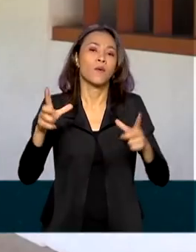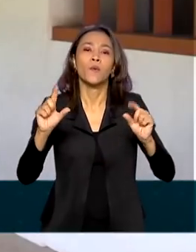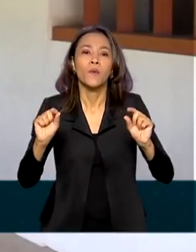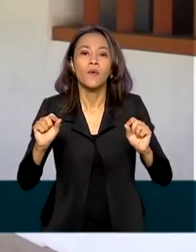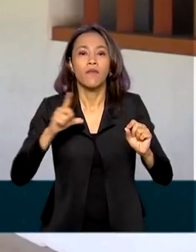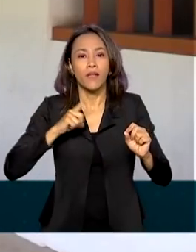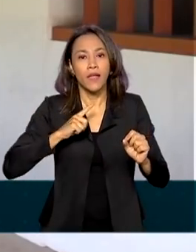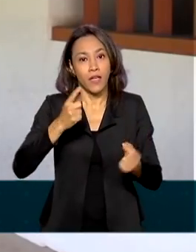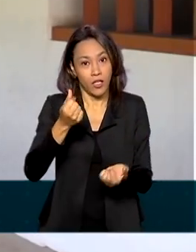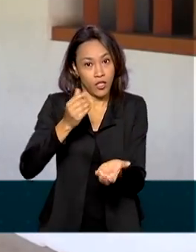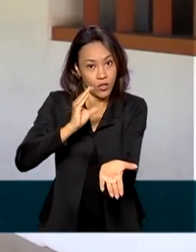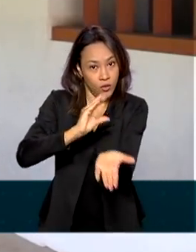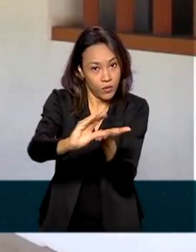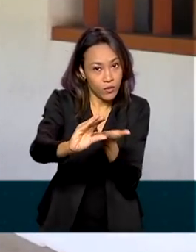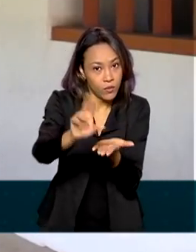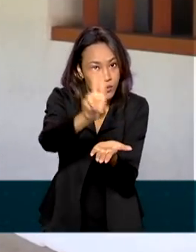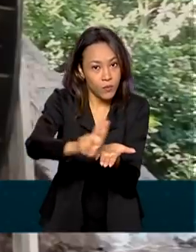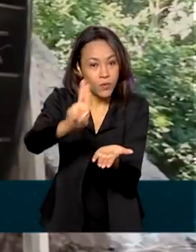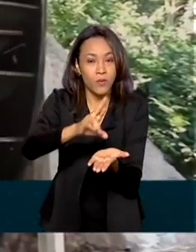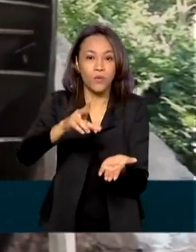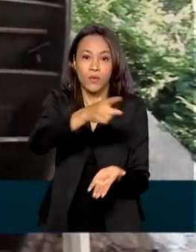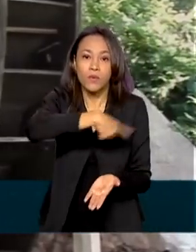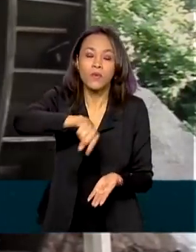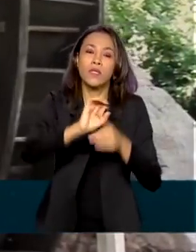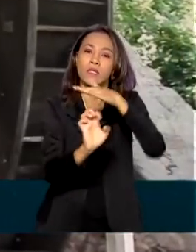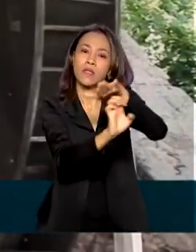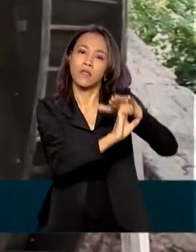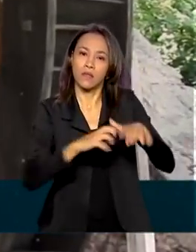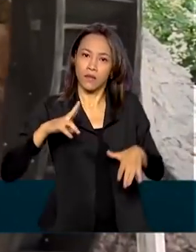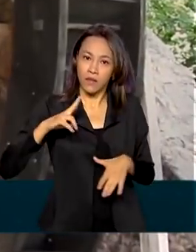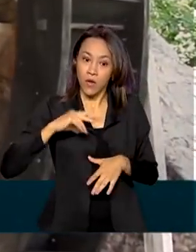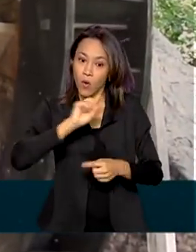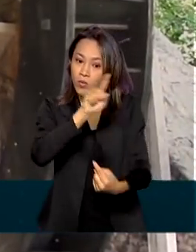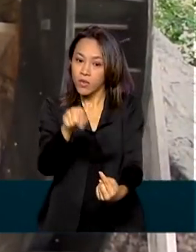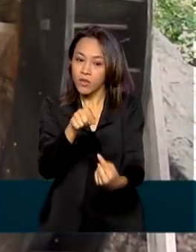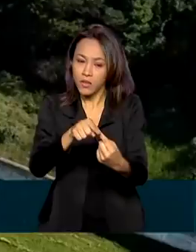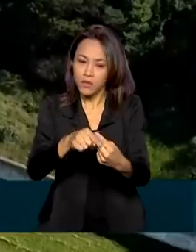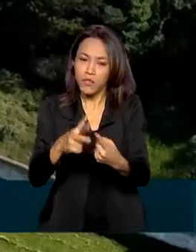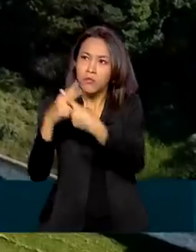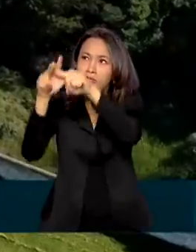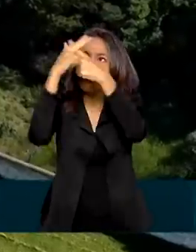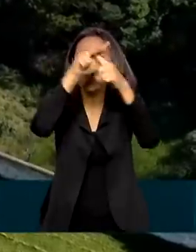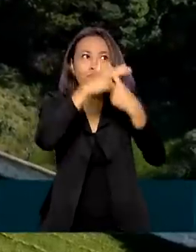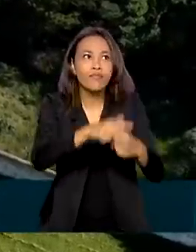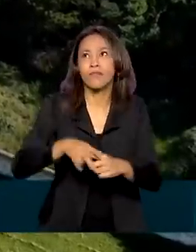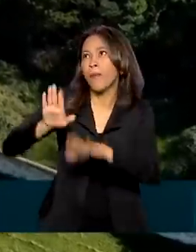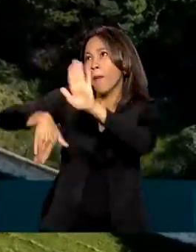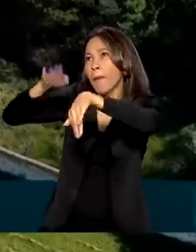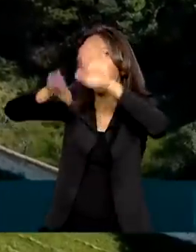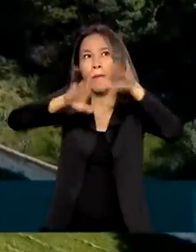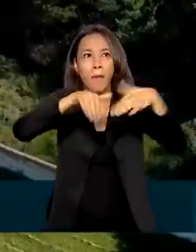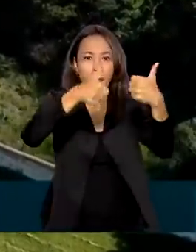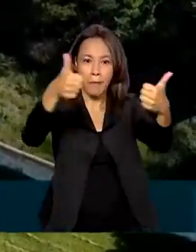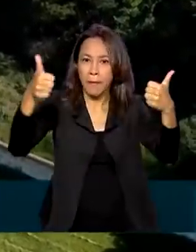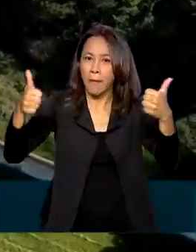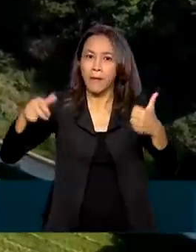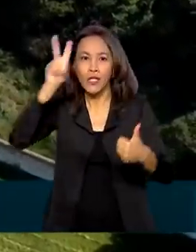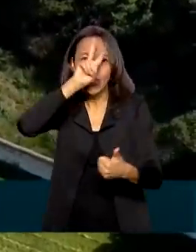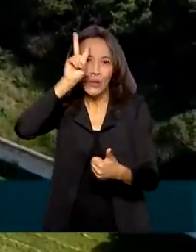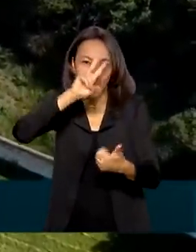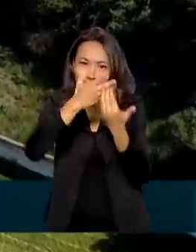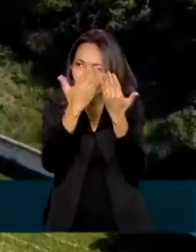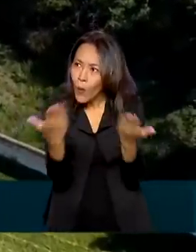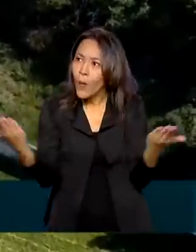recursos da iniciativa privada para restauração e recuperação de patrimônios históricos e também